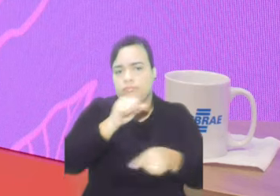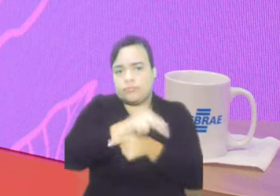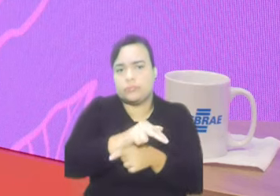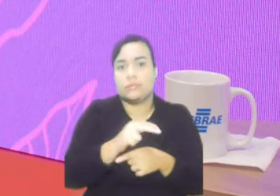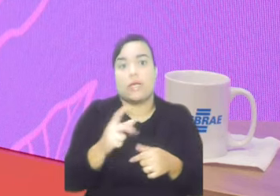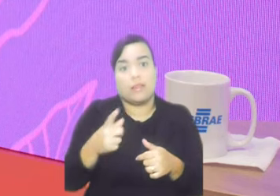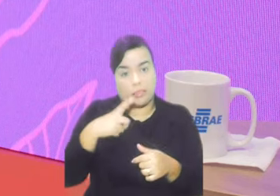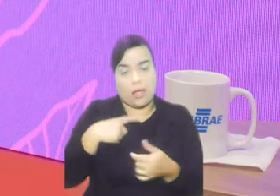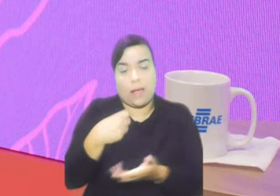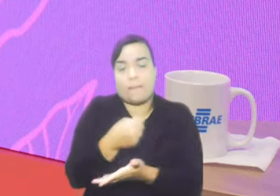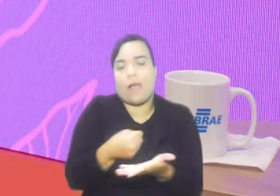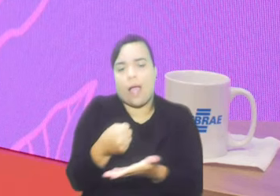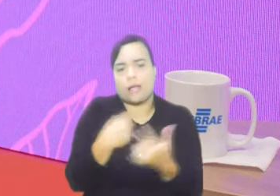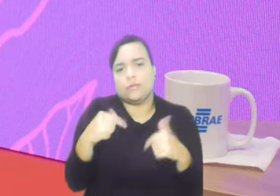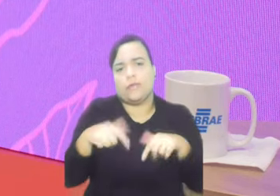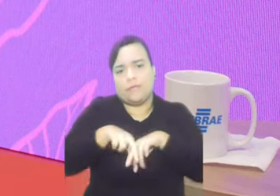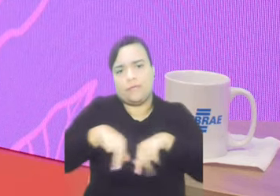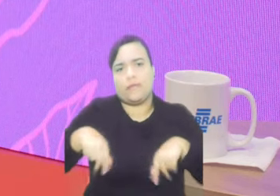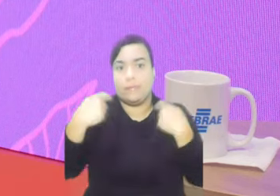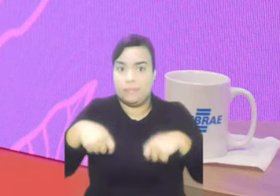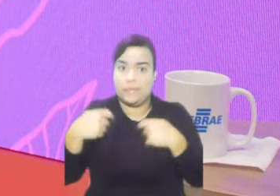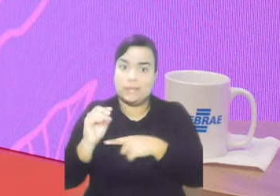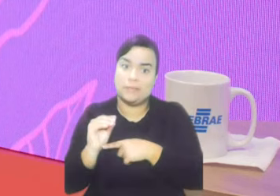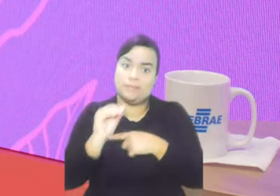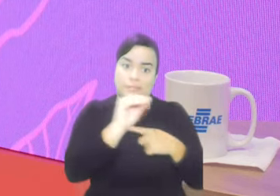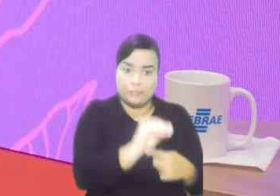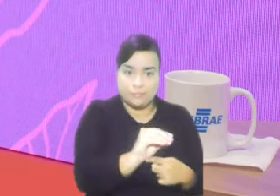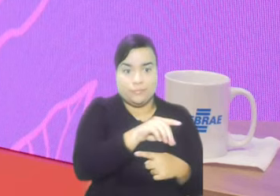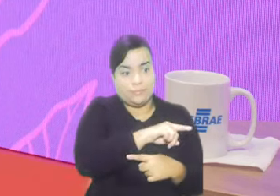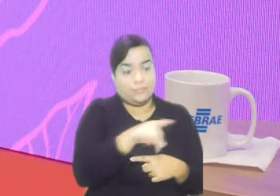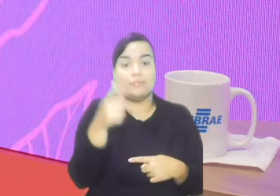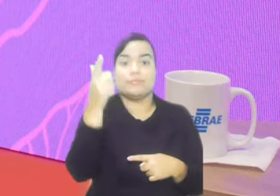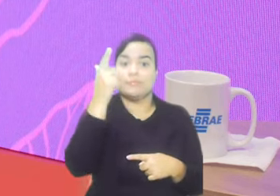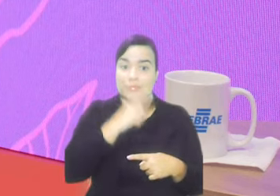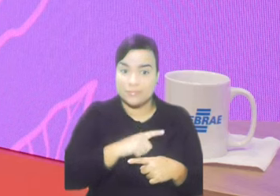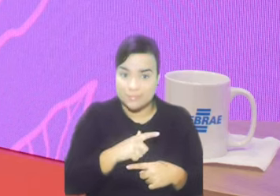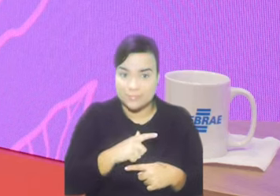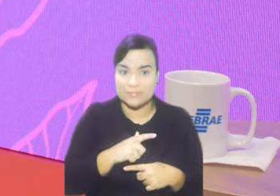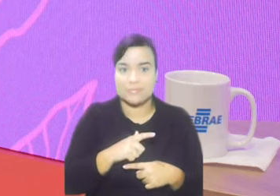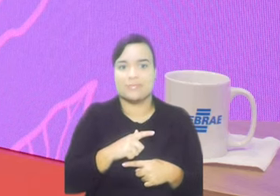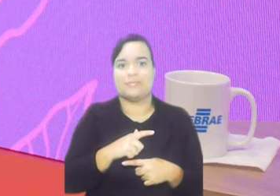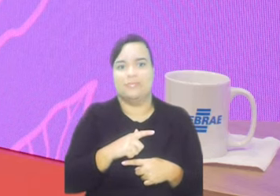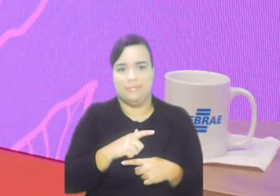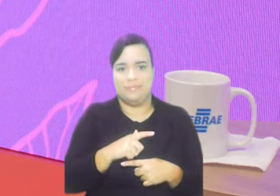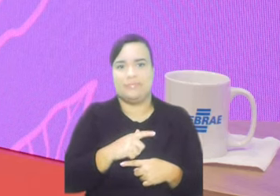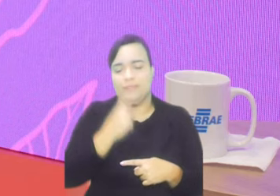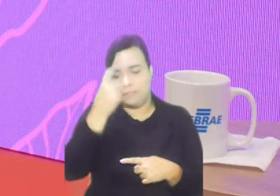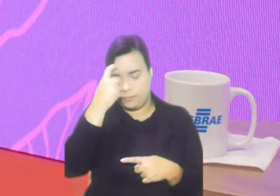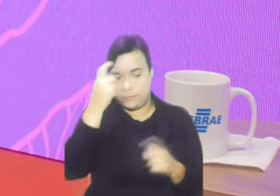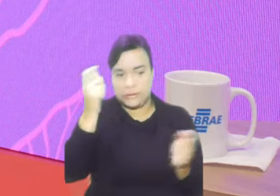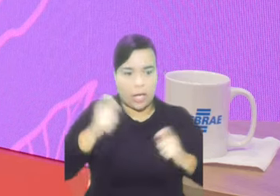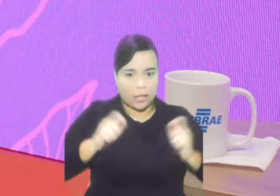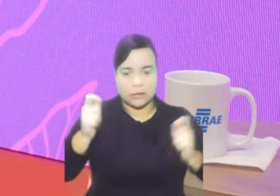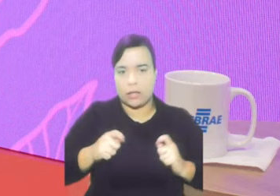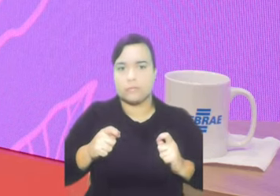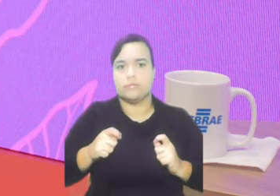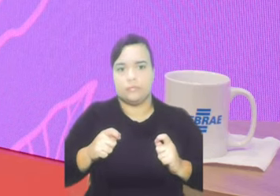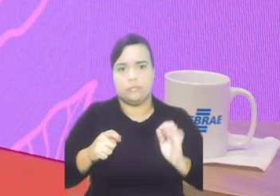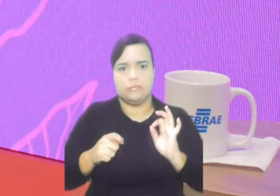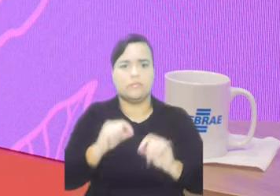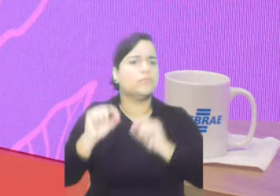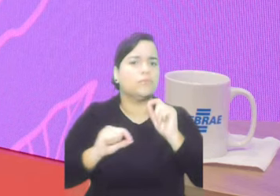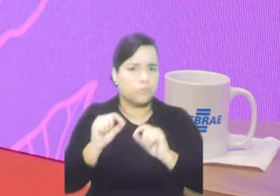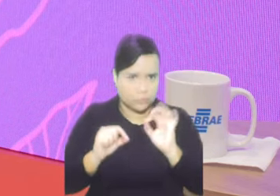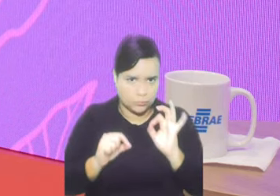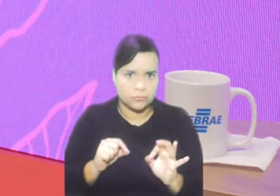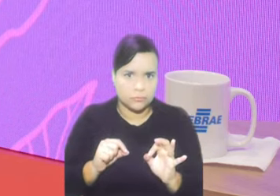primeiro, tem alguns serviços básicos que precisam ser prestados para que essa pessoa consiga atingir